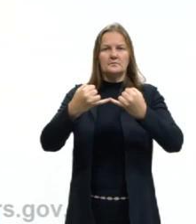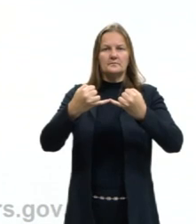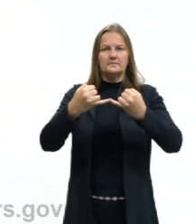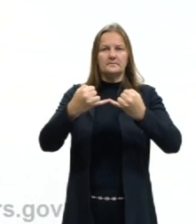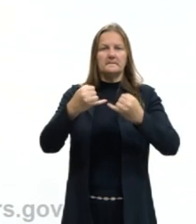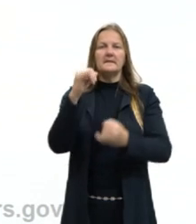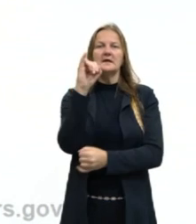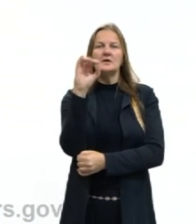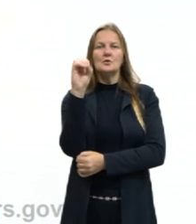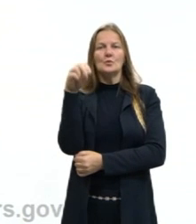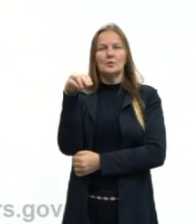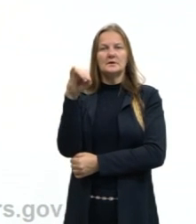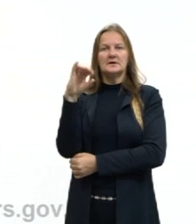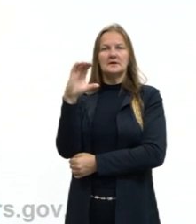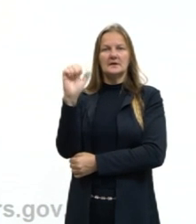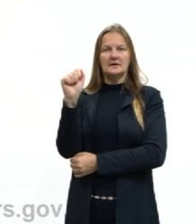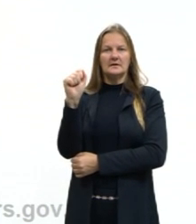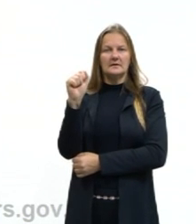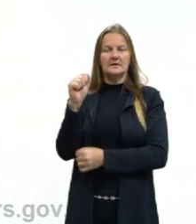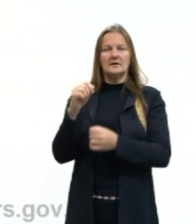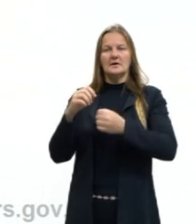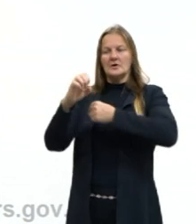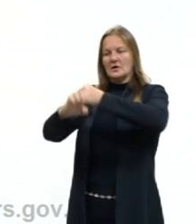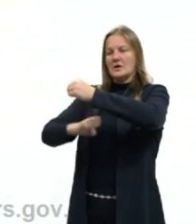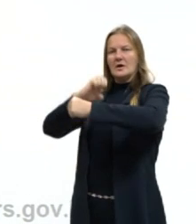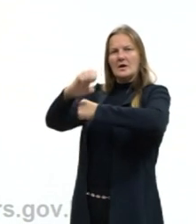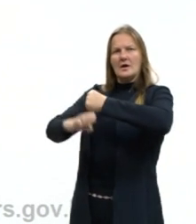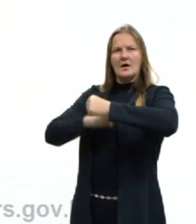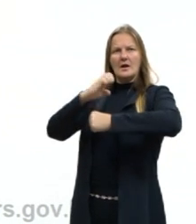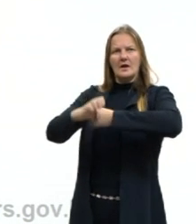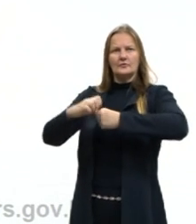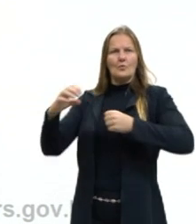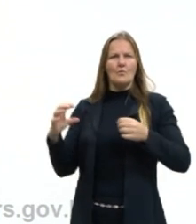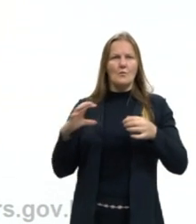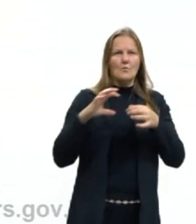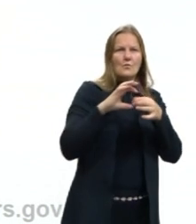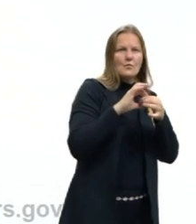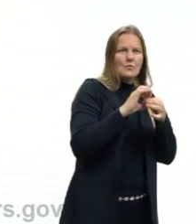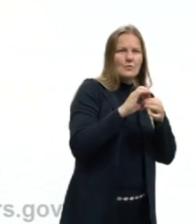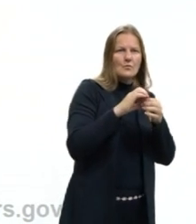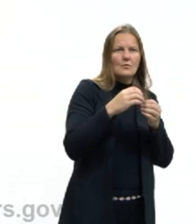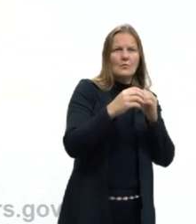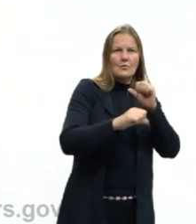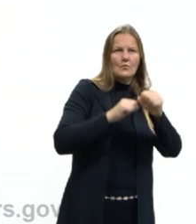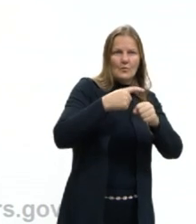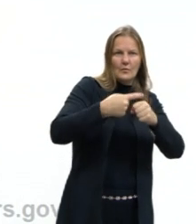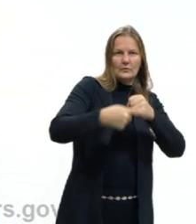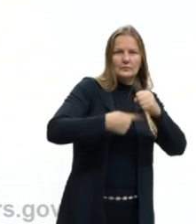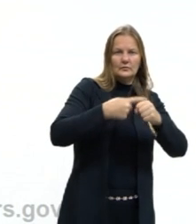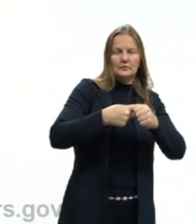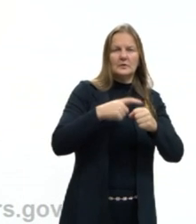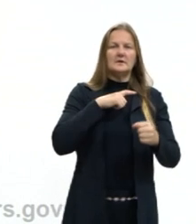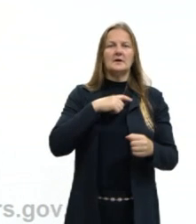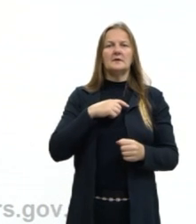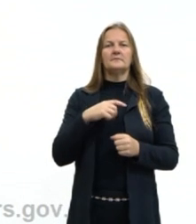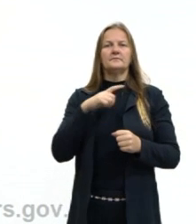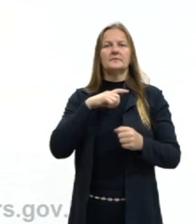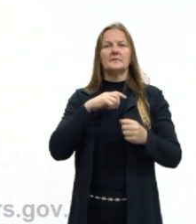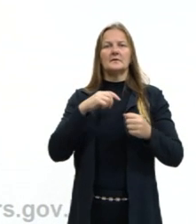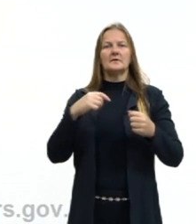que basicamente é a transferência de elétrons de um átomo para outro. Também temos as ligações